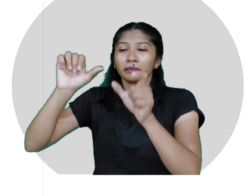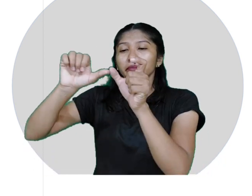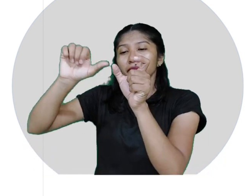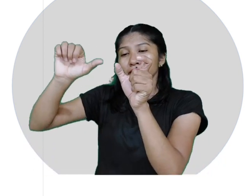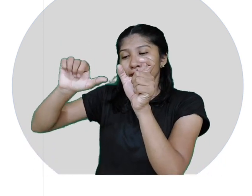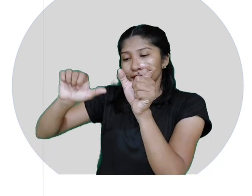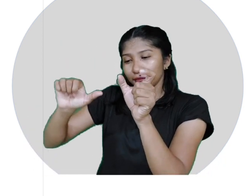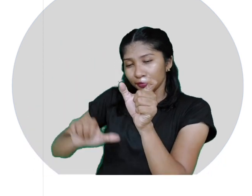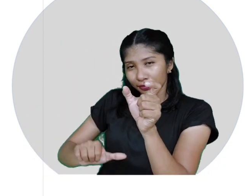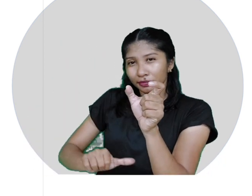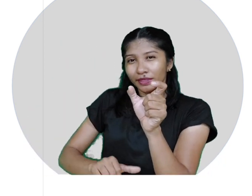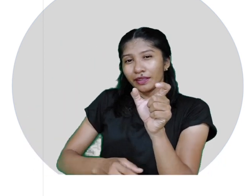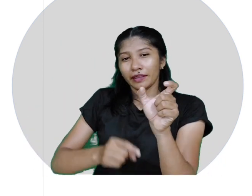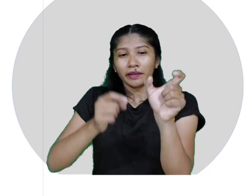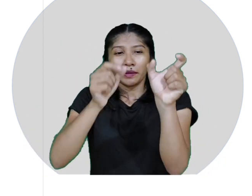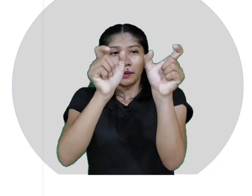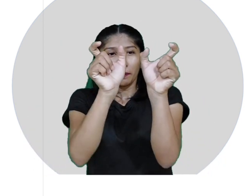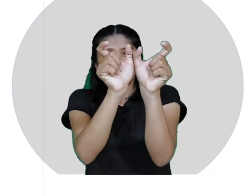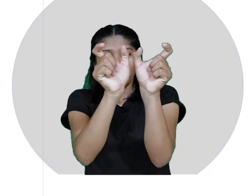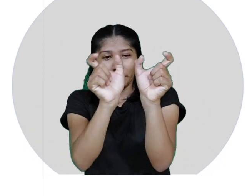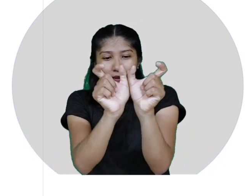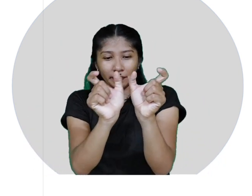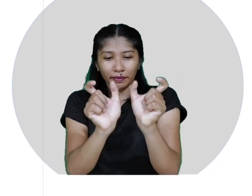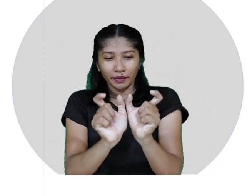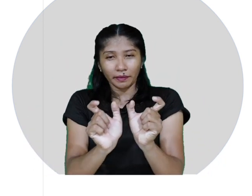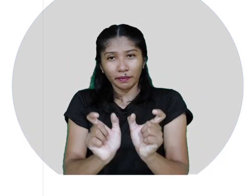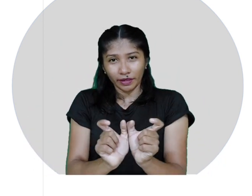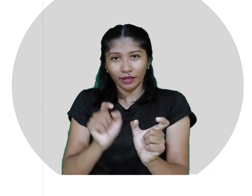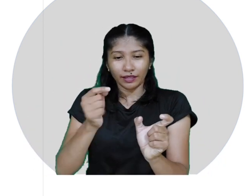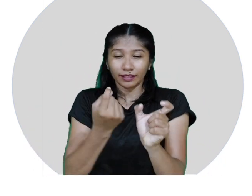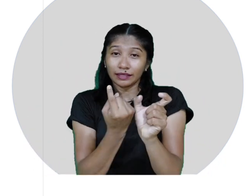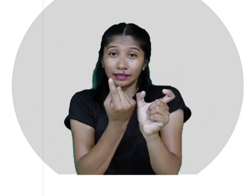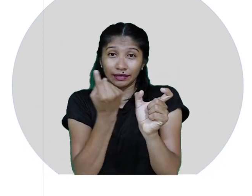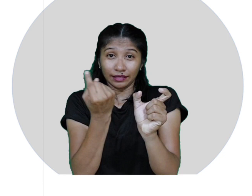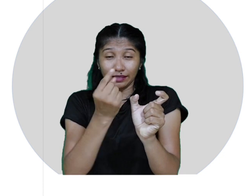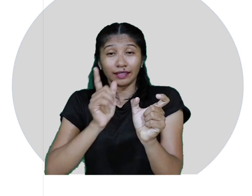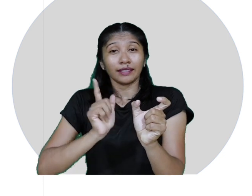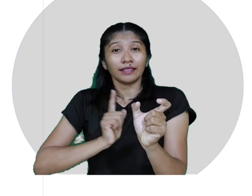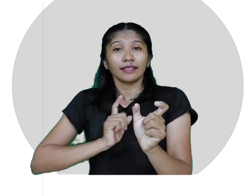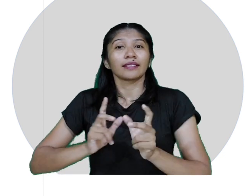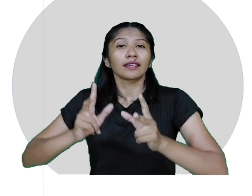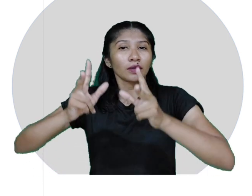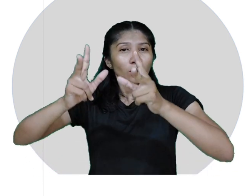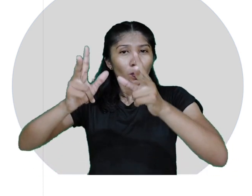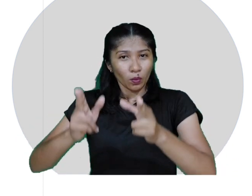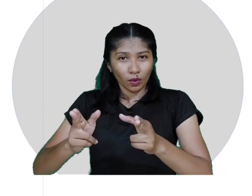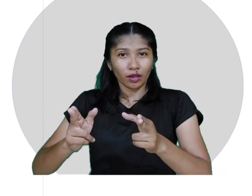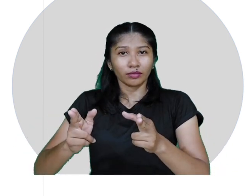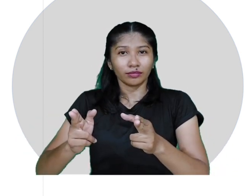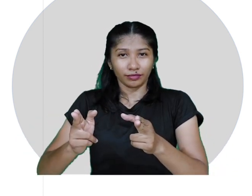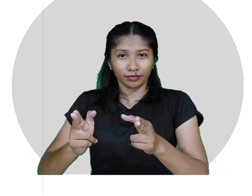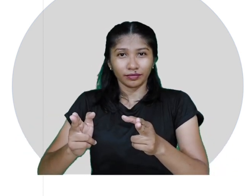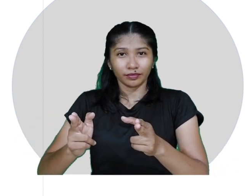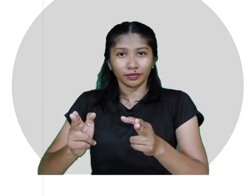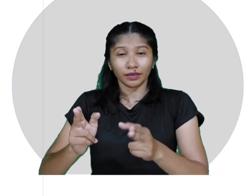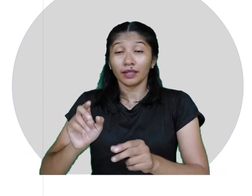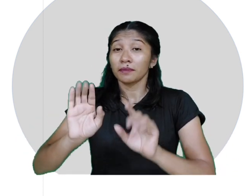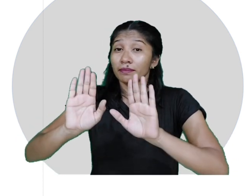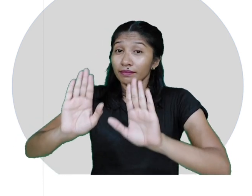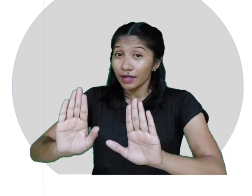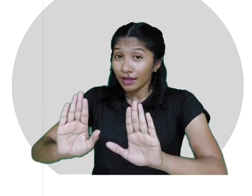Nominativo, vocativo e acusativo singular possuem a mesma desinência, no caso,